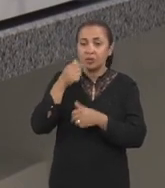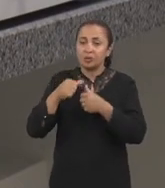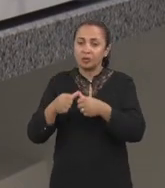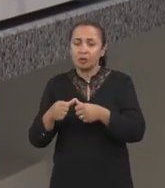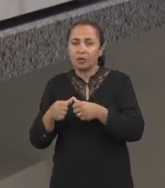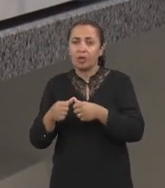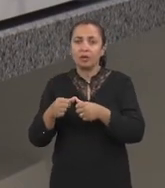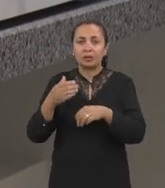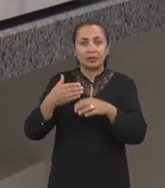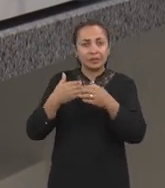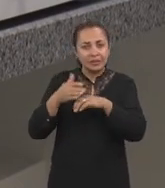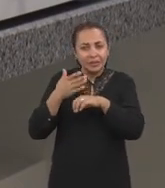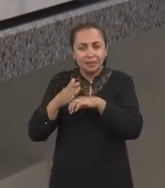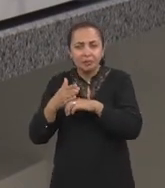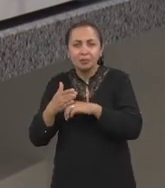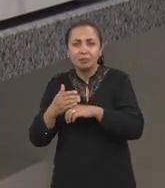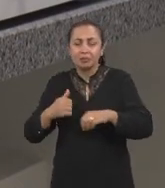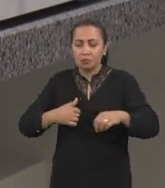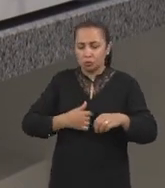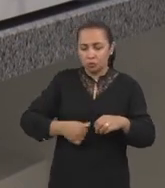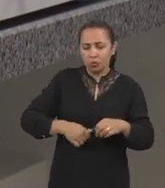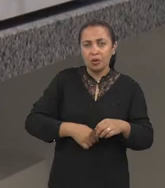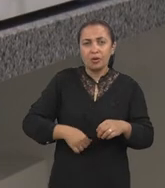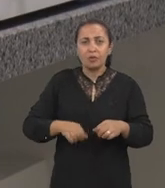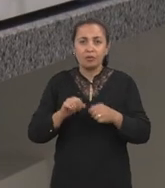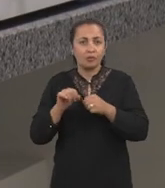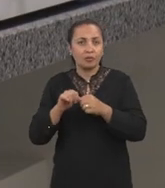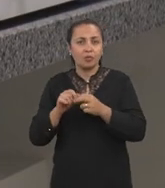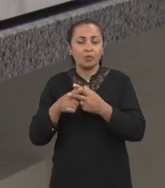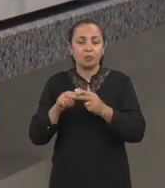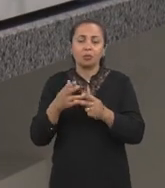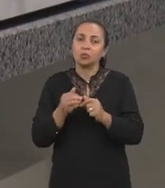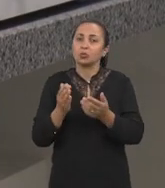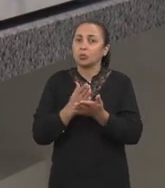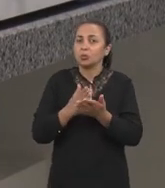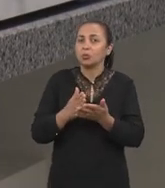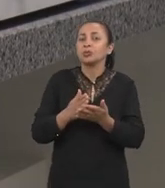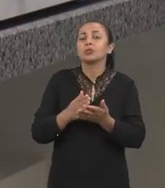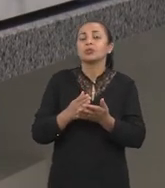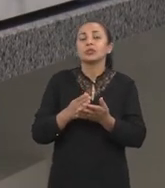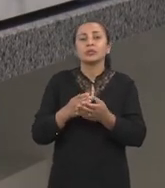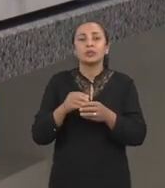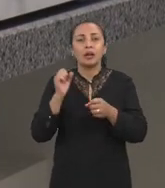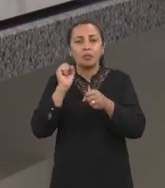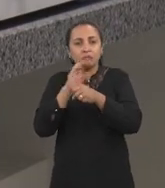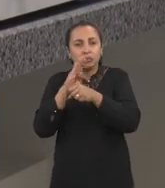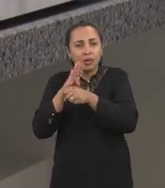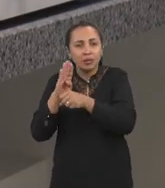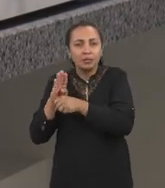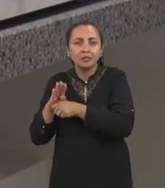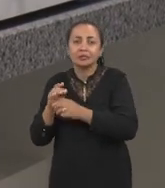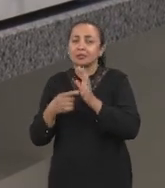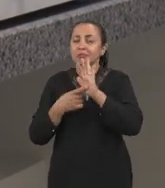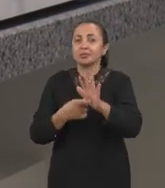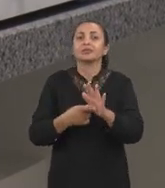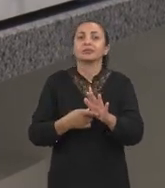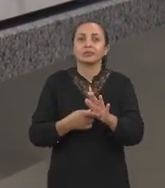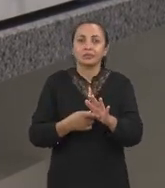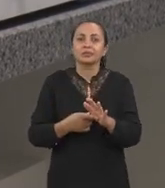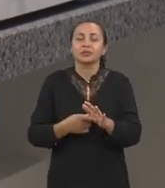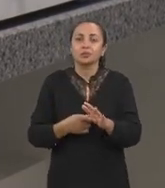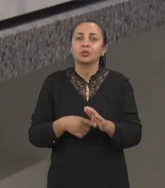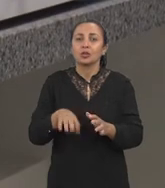condições gastrointestinais que nós fizemos em alguns produtos, não todos, esses probióticos demonstraram que